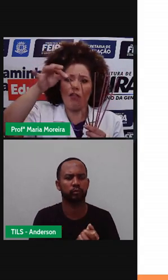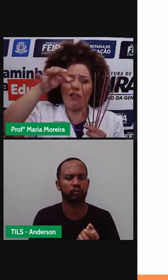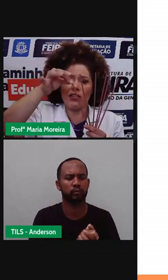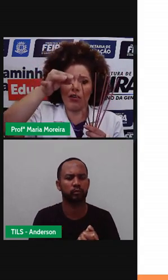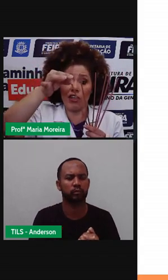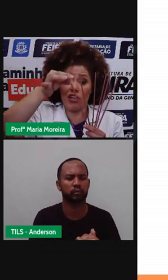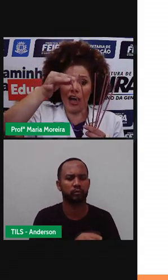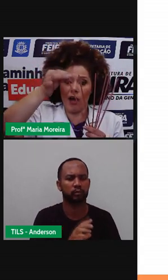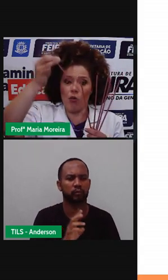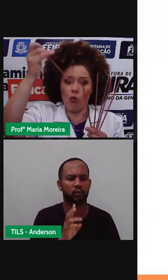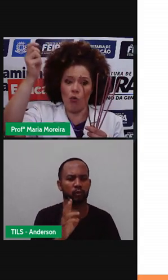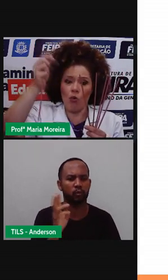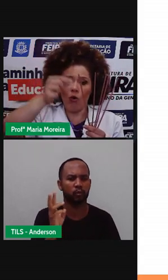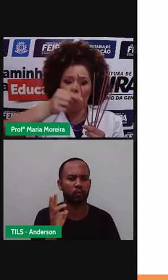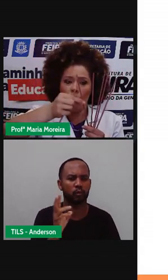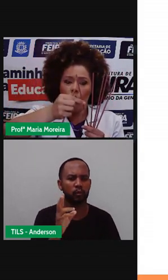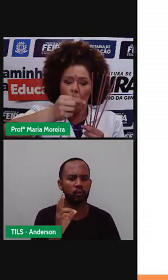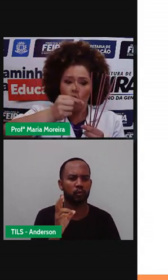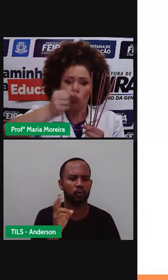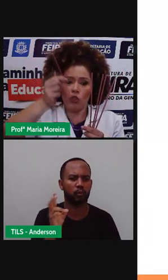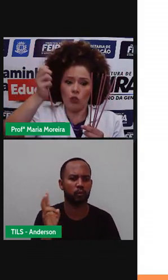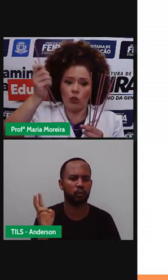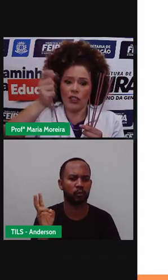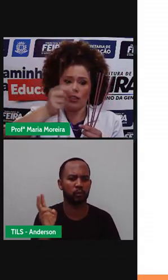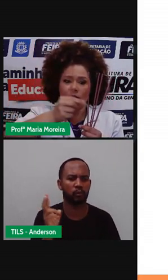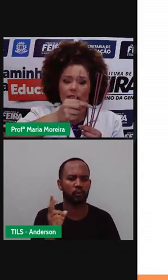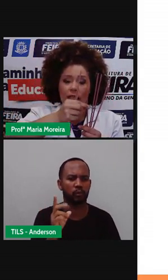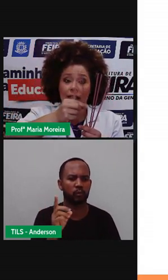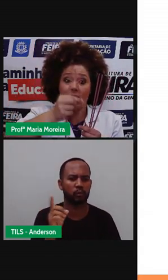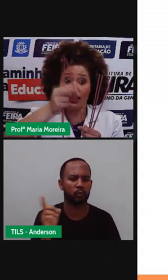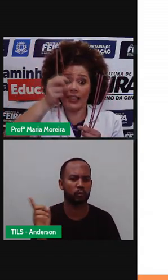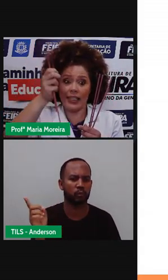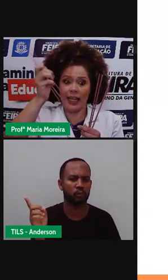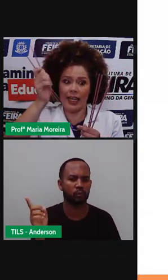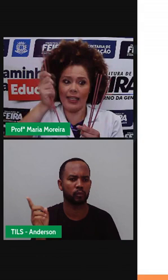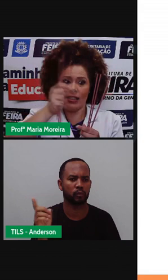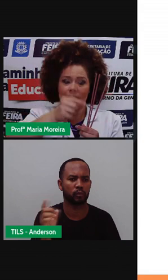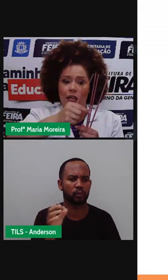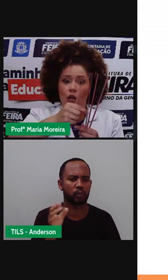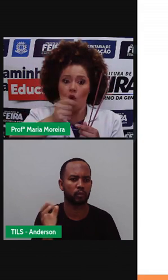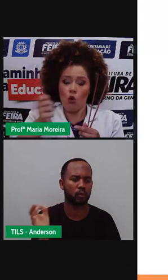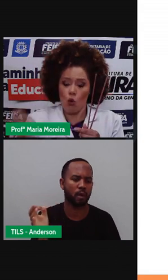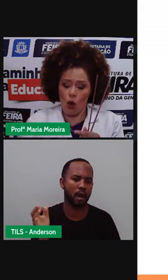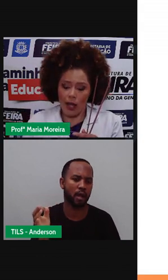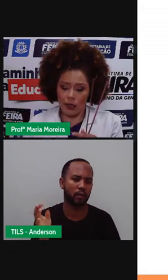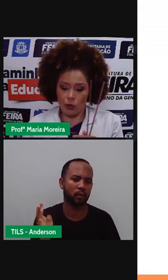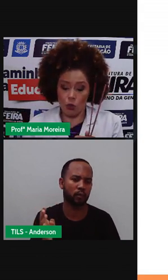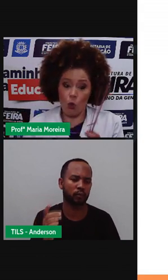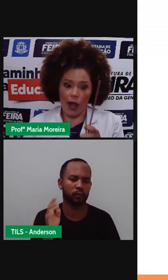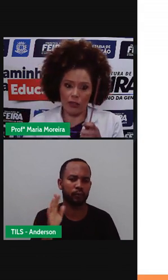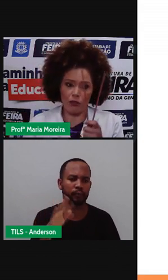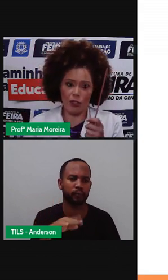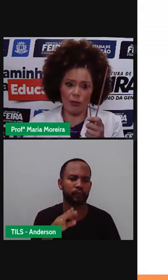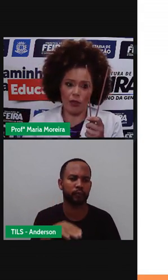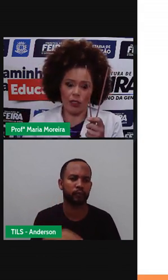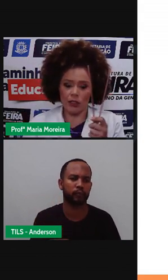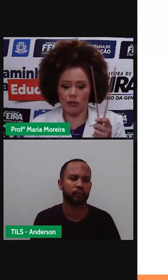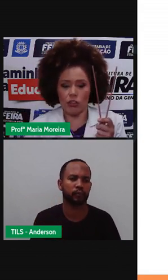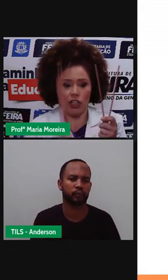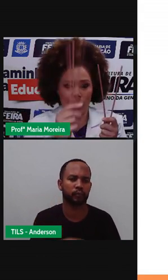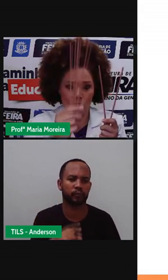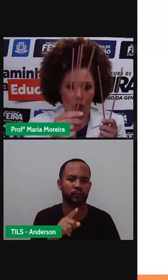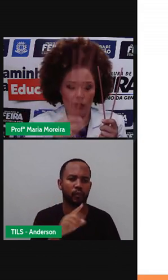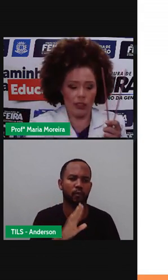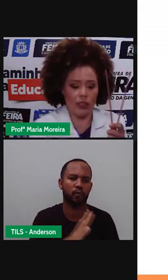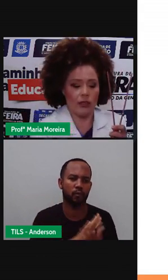E aí eu vou fazer o quê? Tirar um, dois, três, quatro. Quatro foram embora.